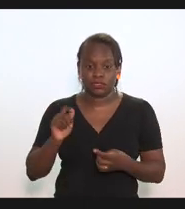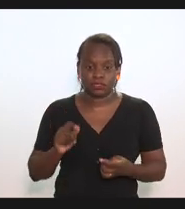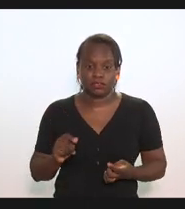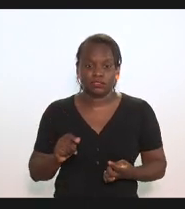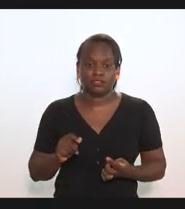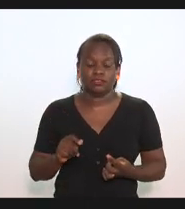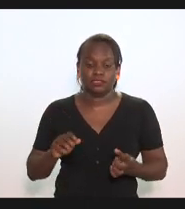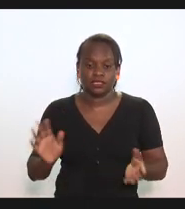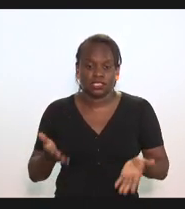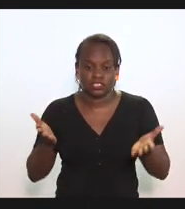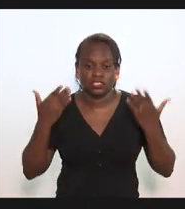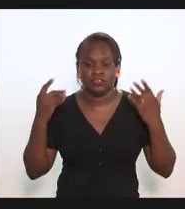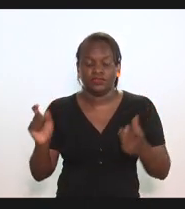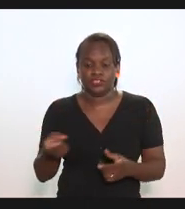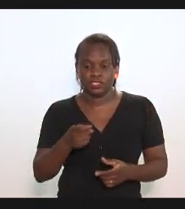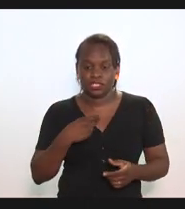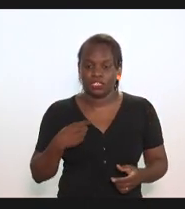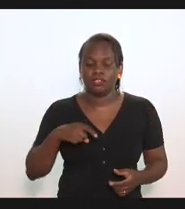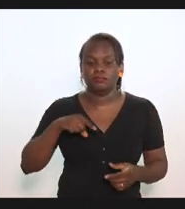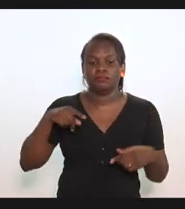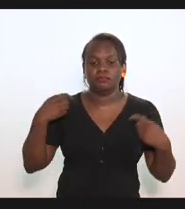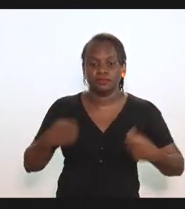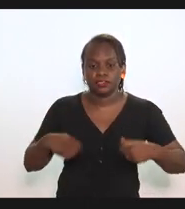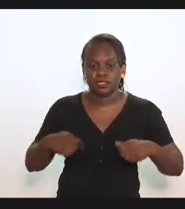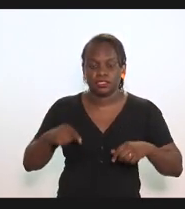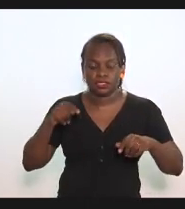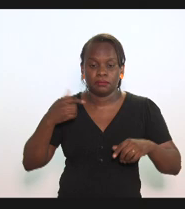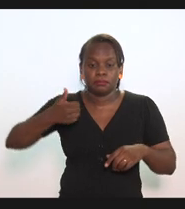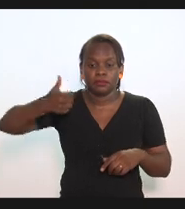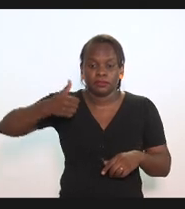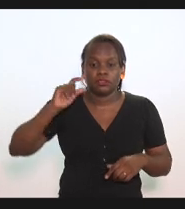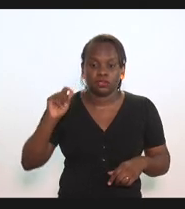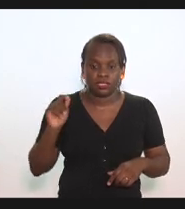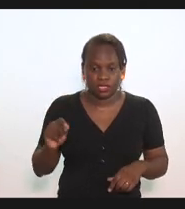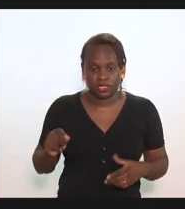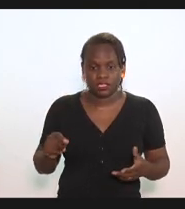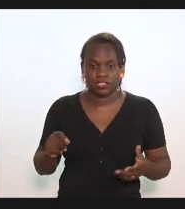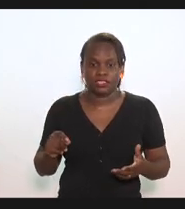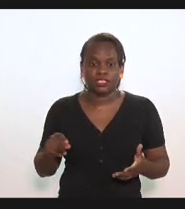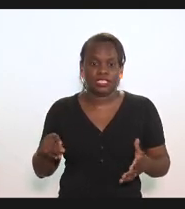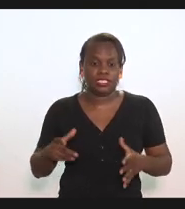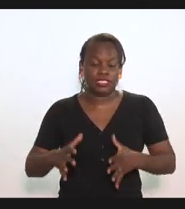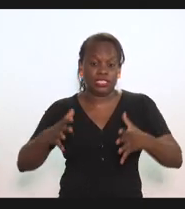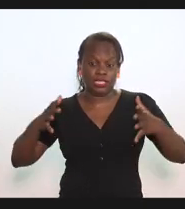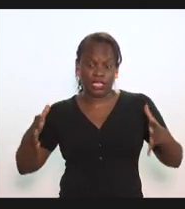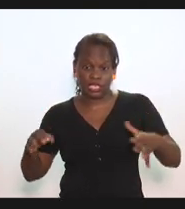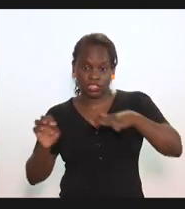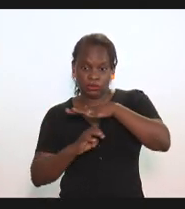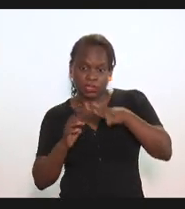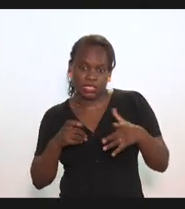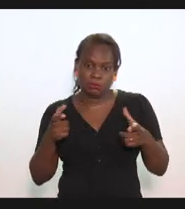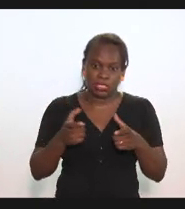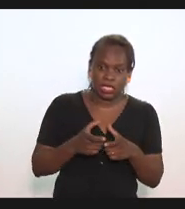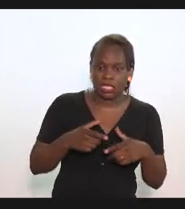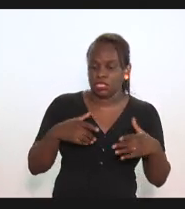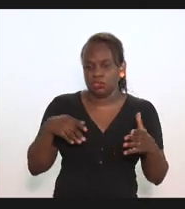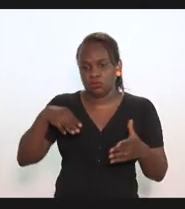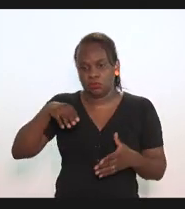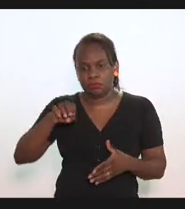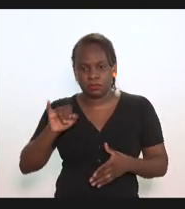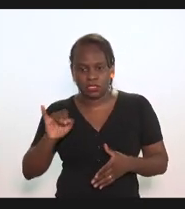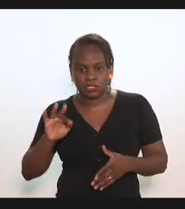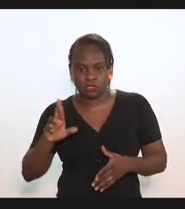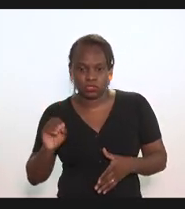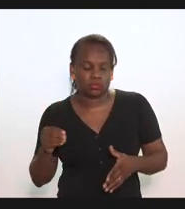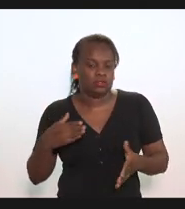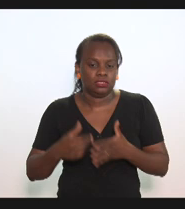incentivo fiscal eu acho que ela devia ser priorizado é não necessariamente para grande pequena média ou microempresa mas